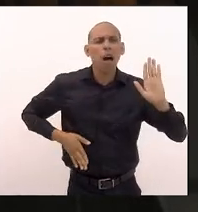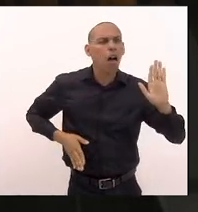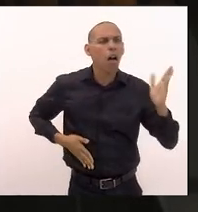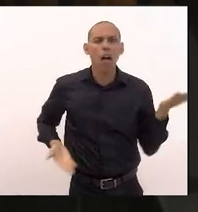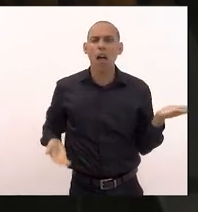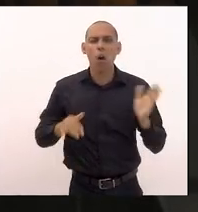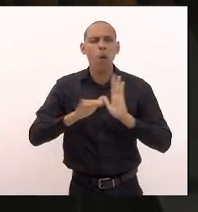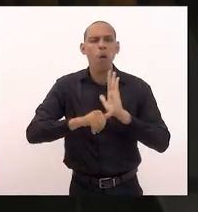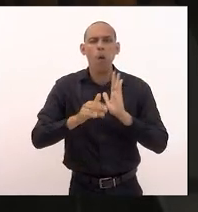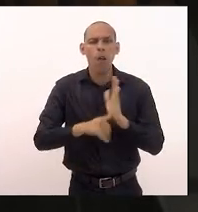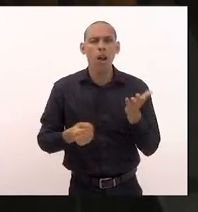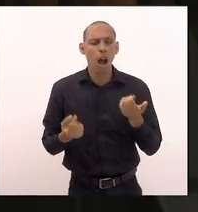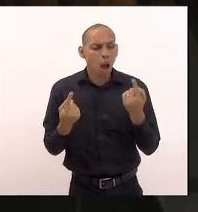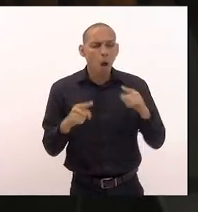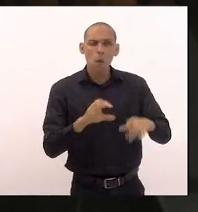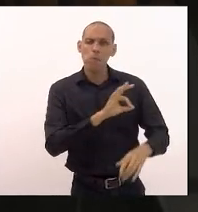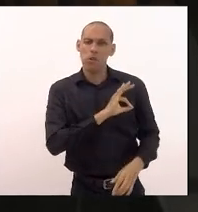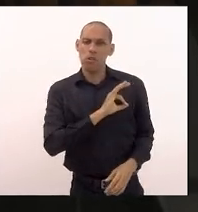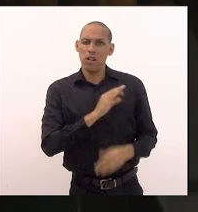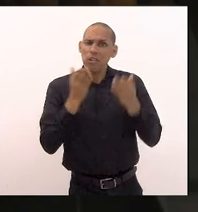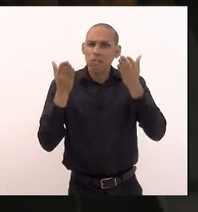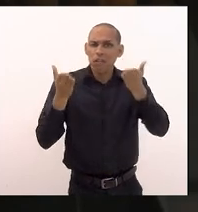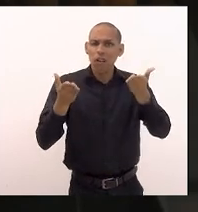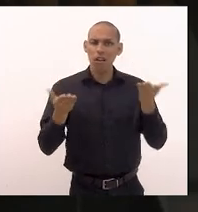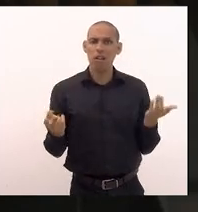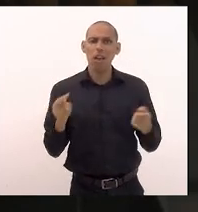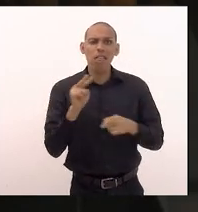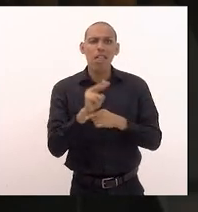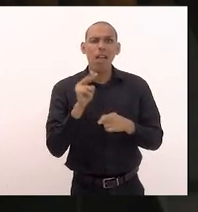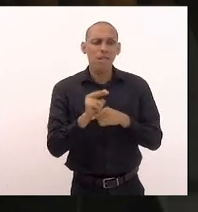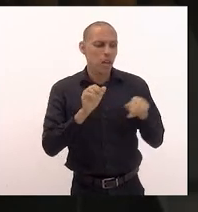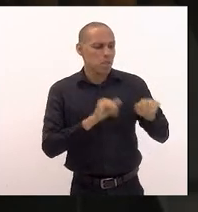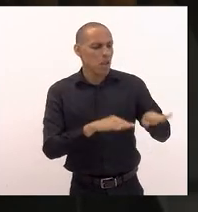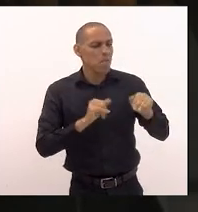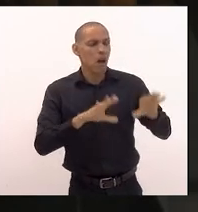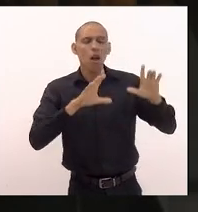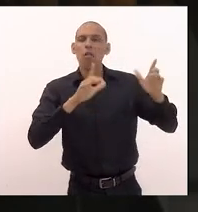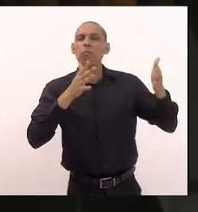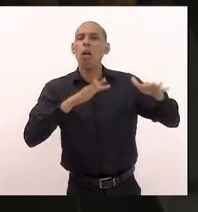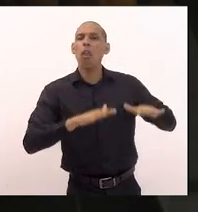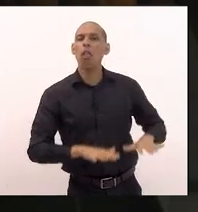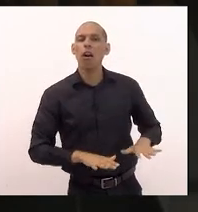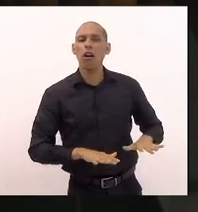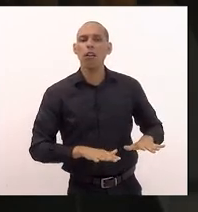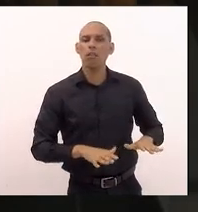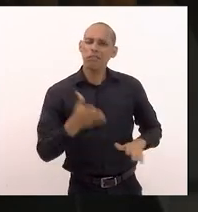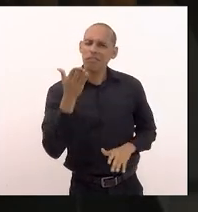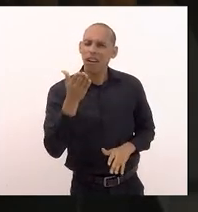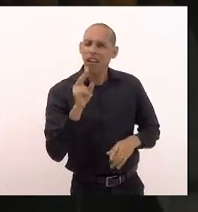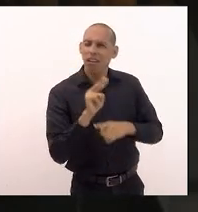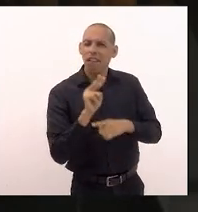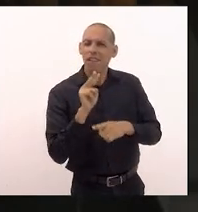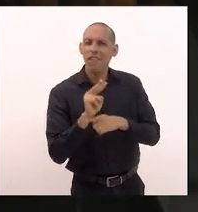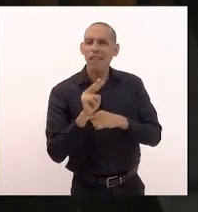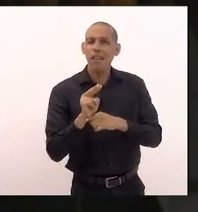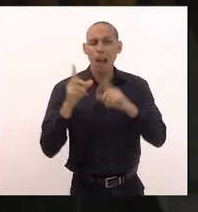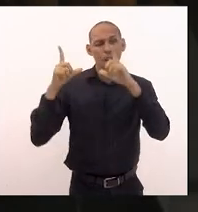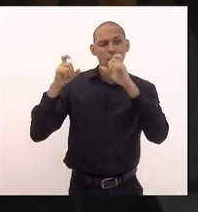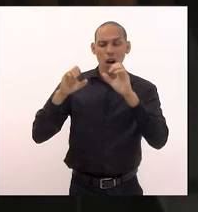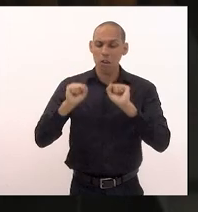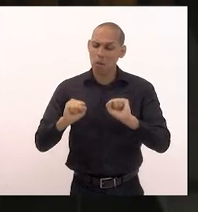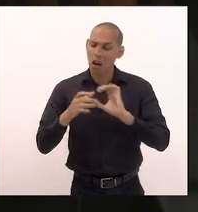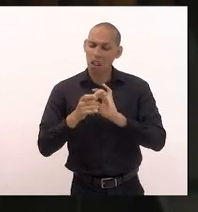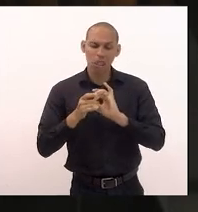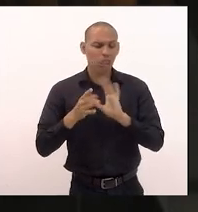contra a polícia o senhor que defende a desmilitarização da polícia militar o senhor que se deixa fotografar ao lado